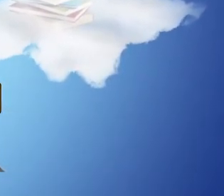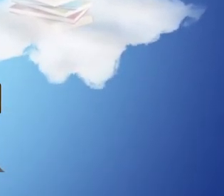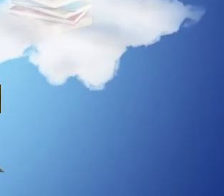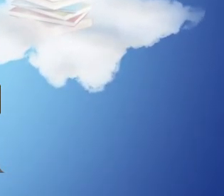Quintena Coelho